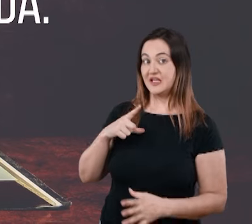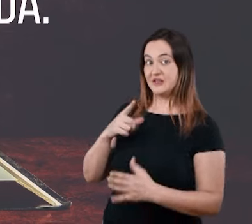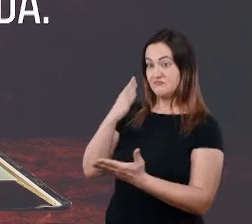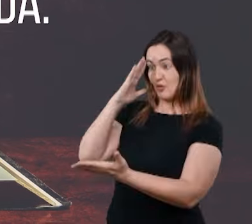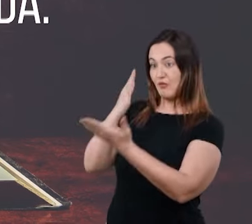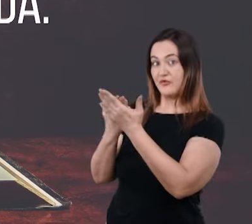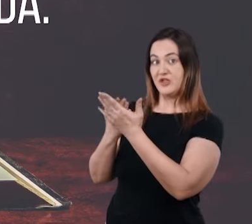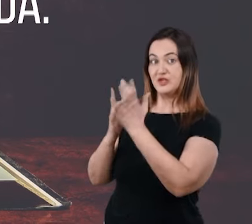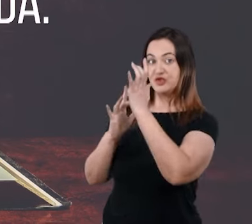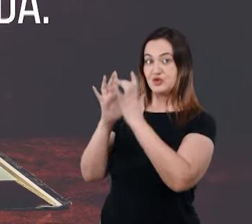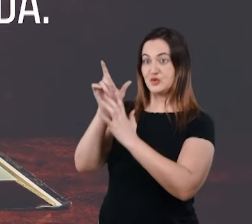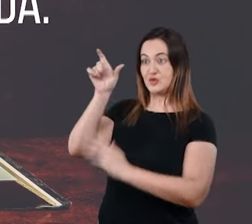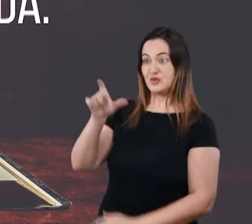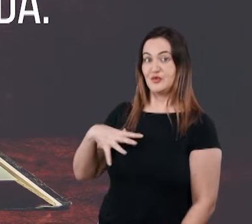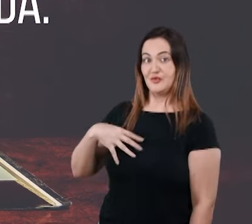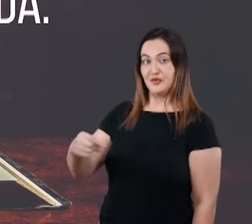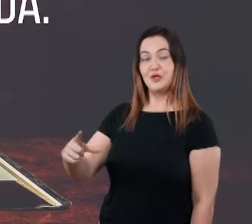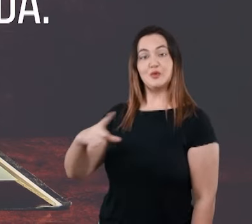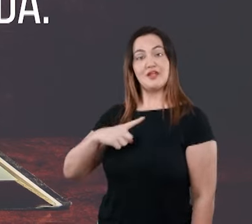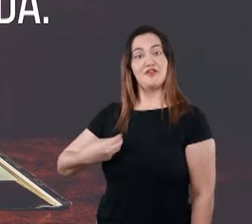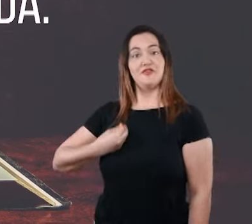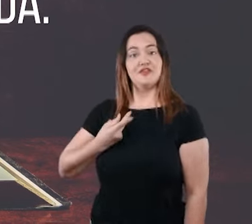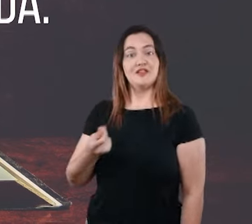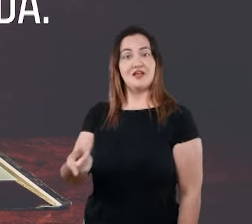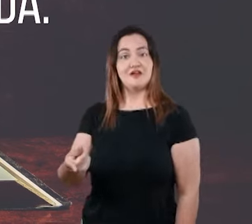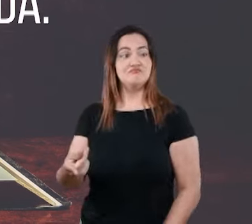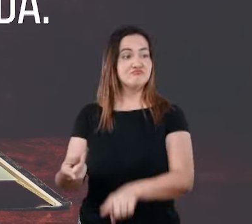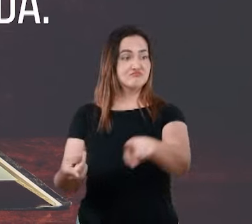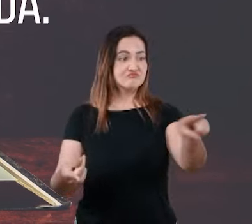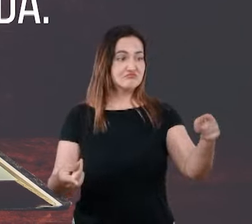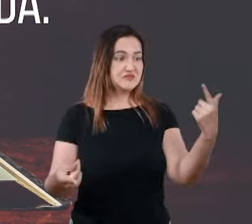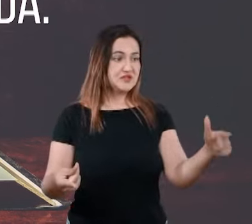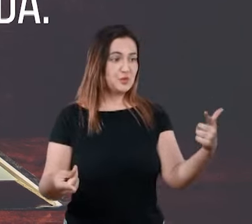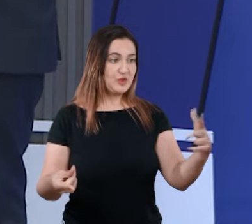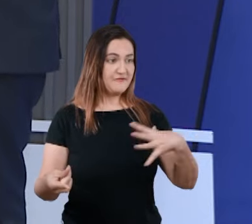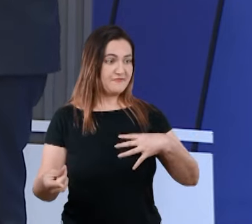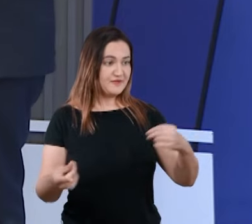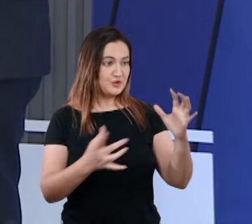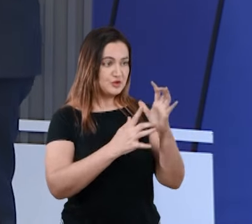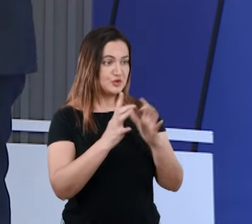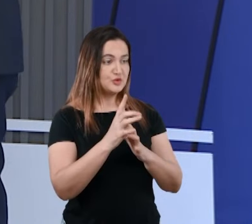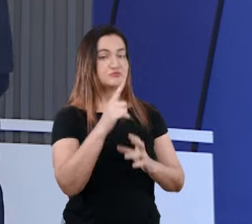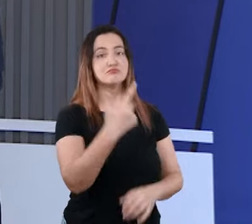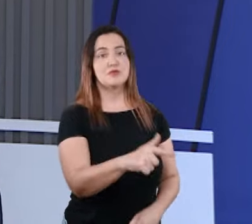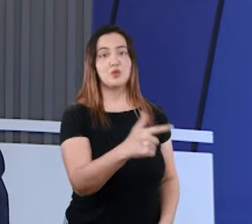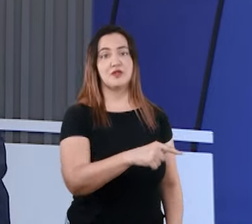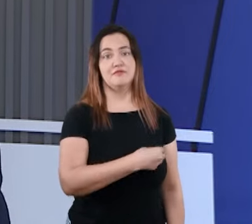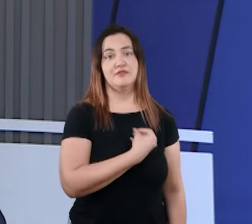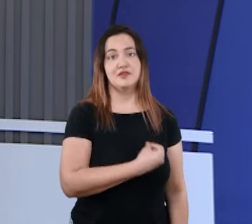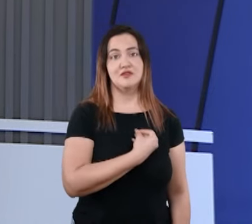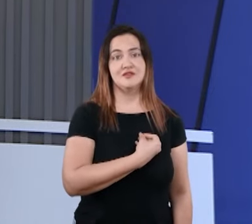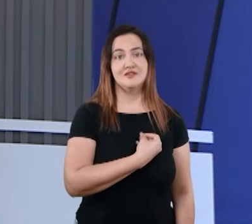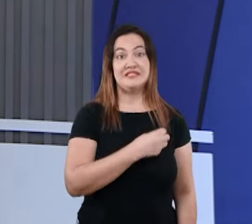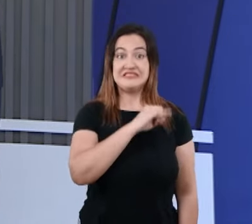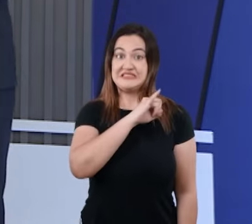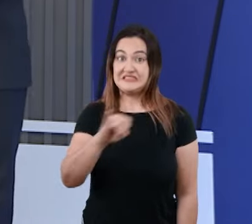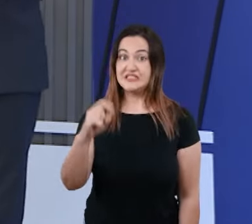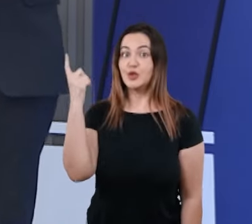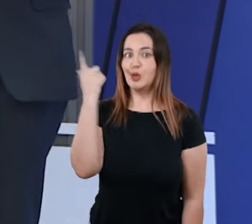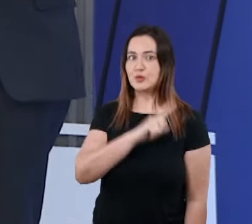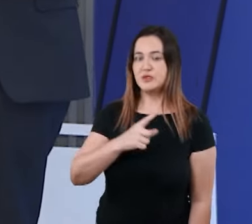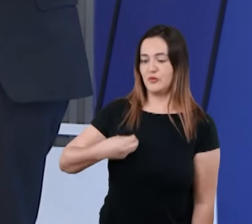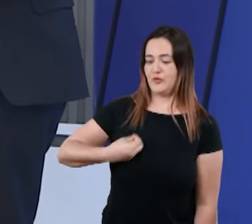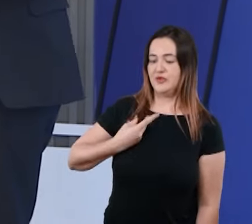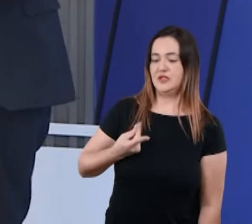Filho tem a vida, e quem não tem o Filho não tem a vida. Só é possível ter vida eterna